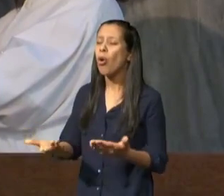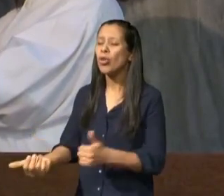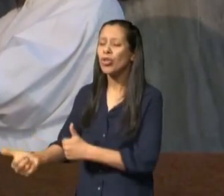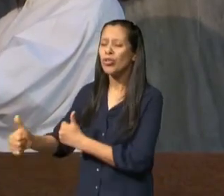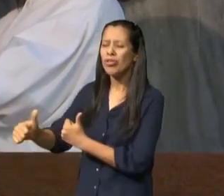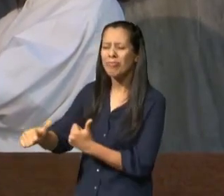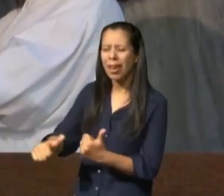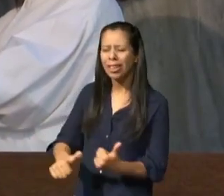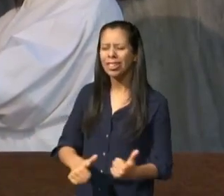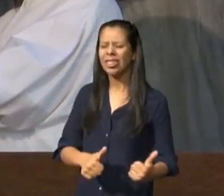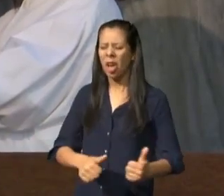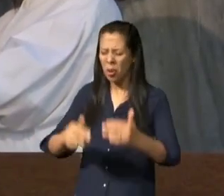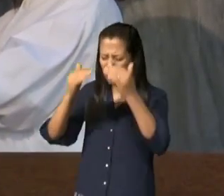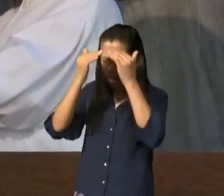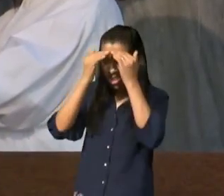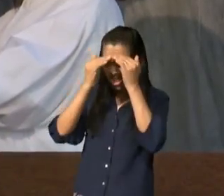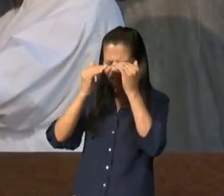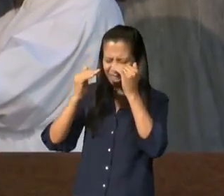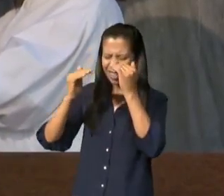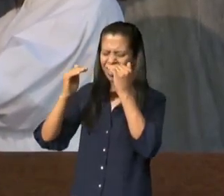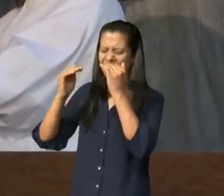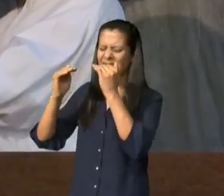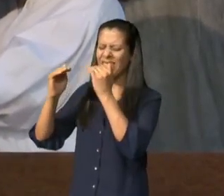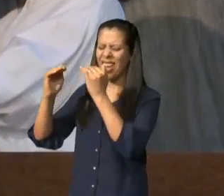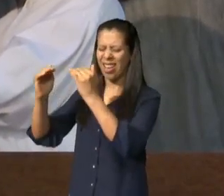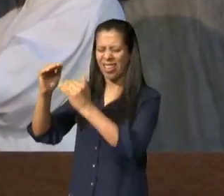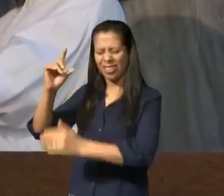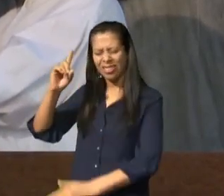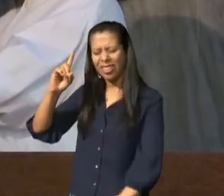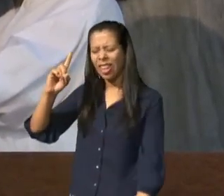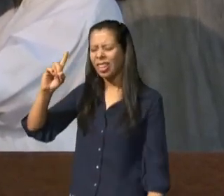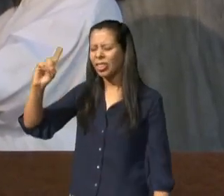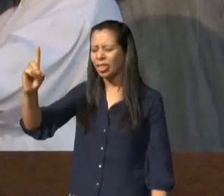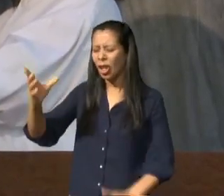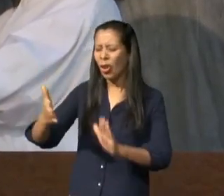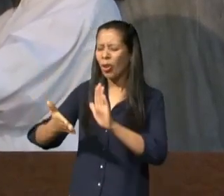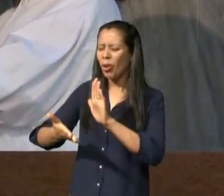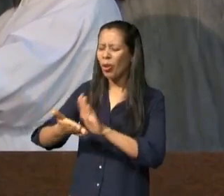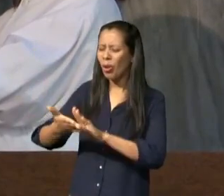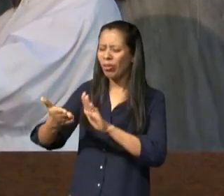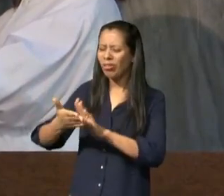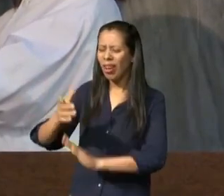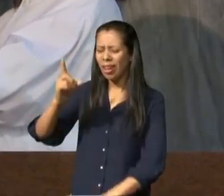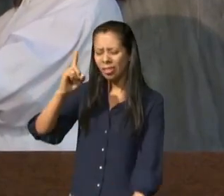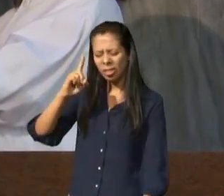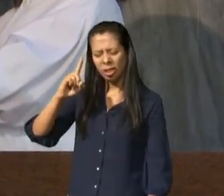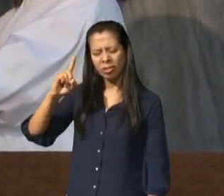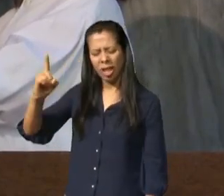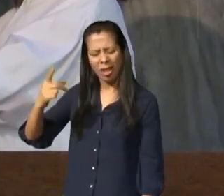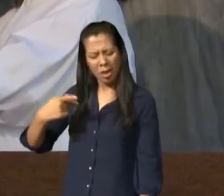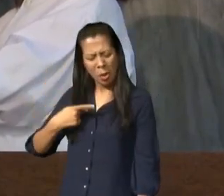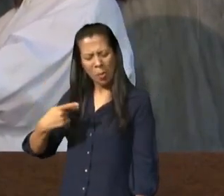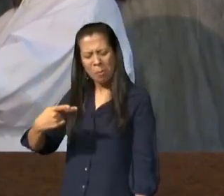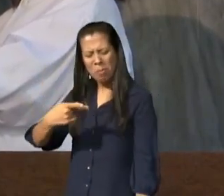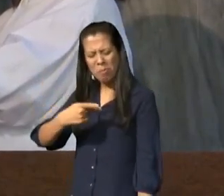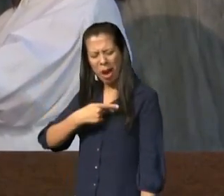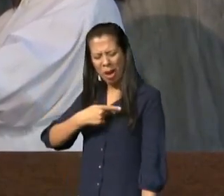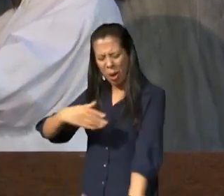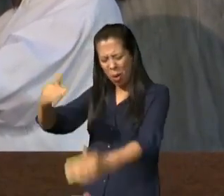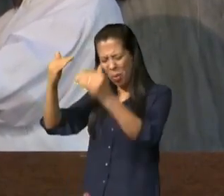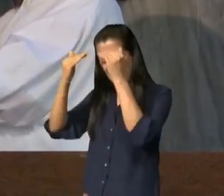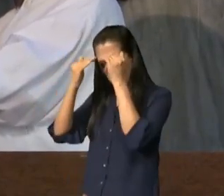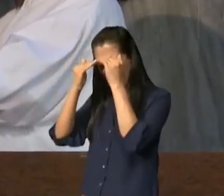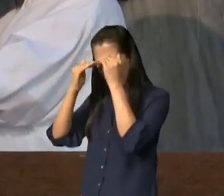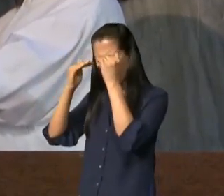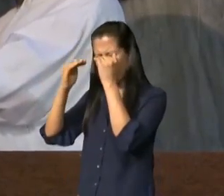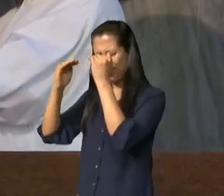seguindo tudo ó Deus louvado seja o teu nome e obedecendo Jesus como ministro do Evangelho para